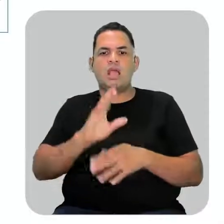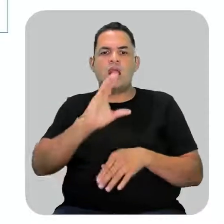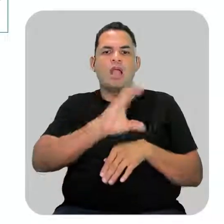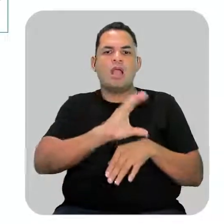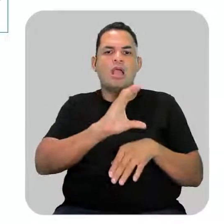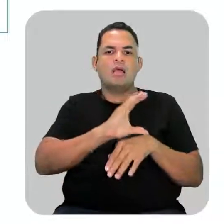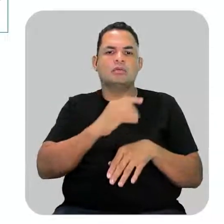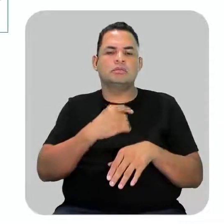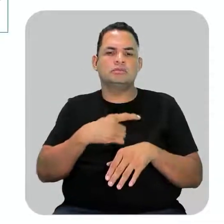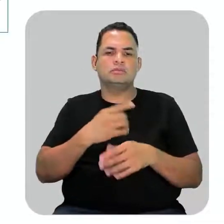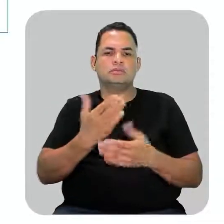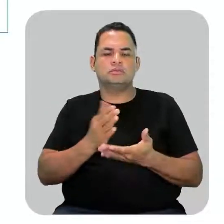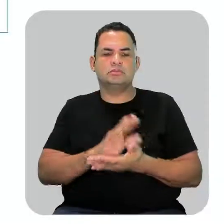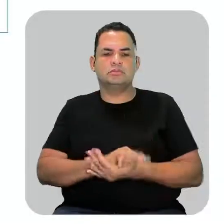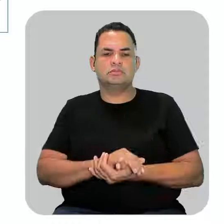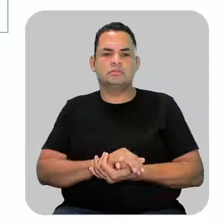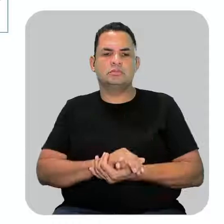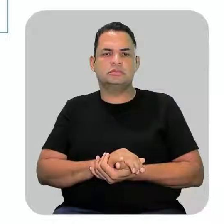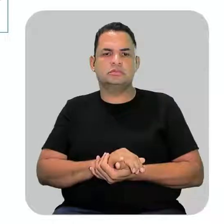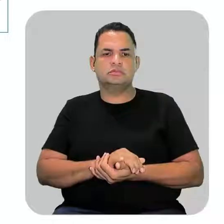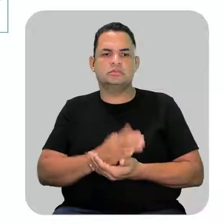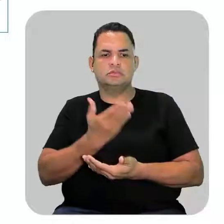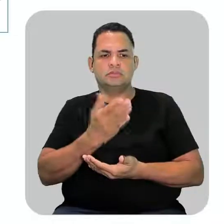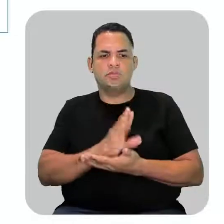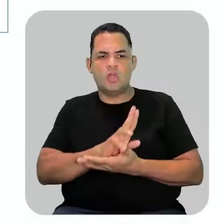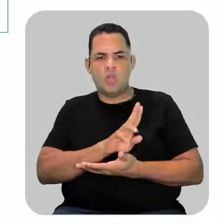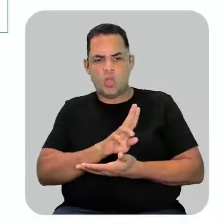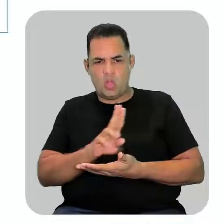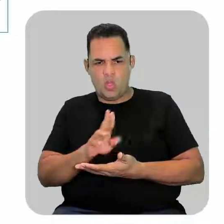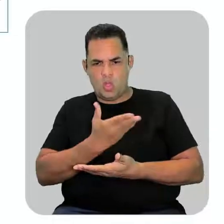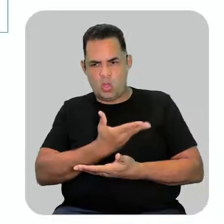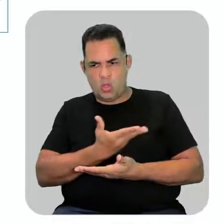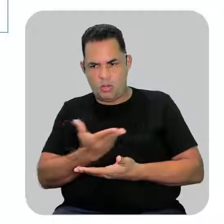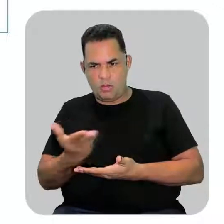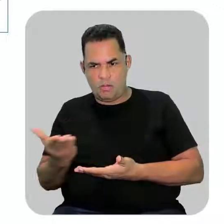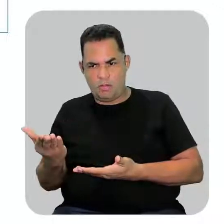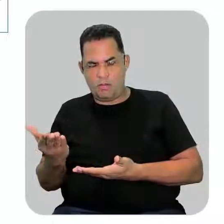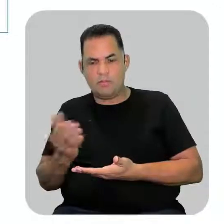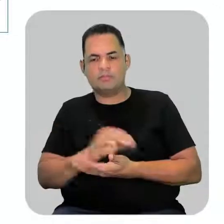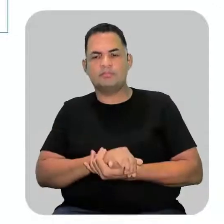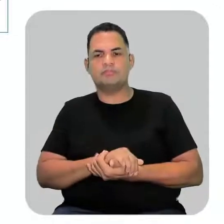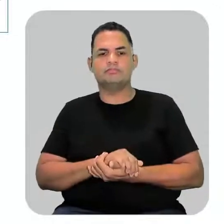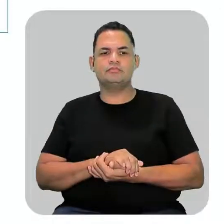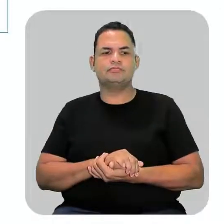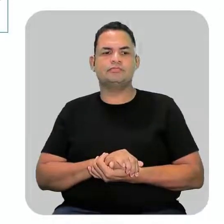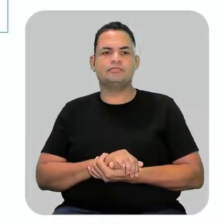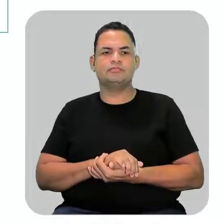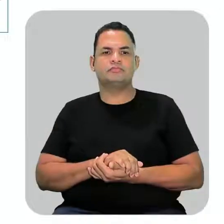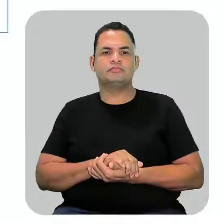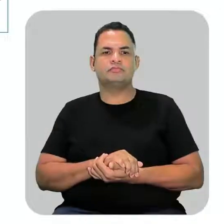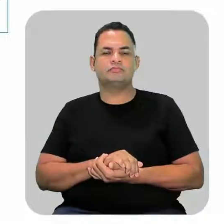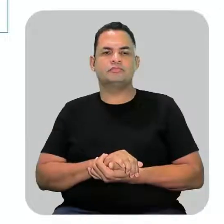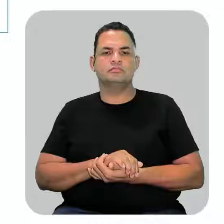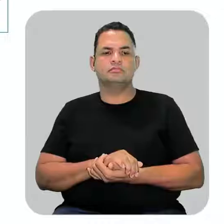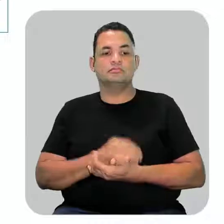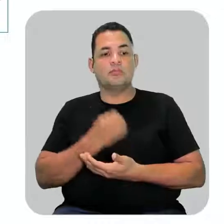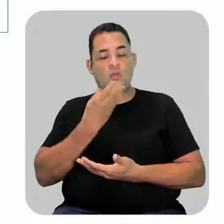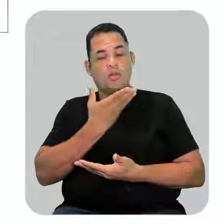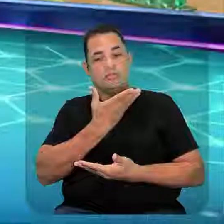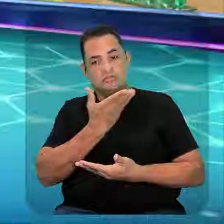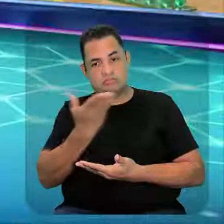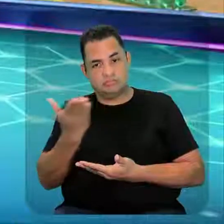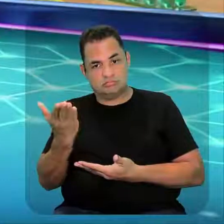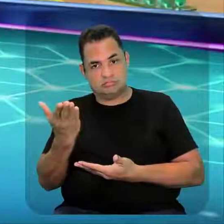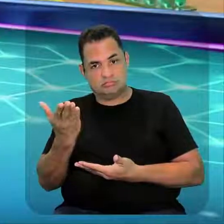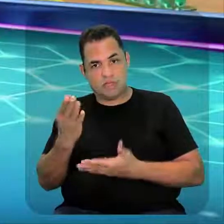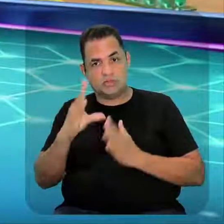tenha apenas uma ramificação metil e esse é o nome do nosso composto bom pessoal esse foi